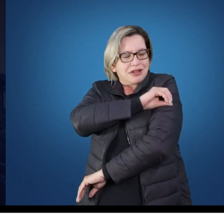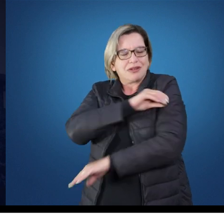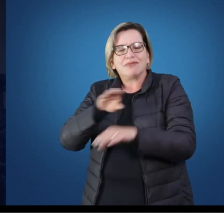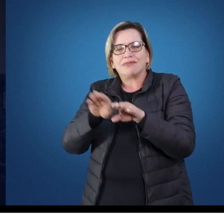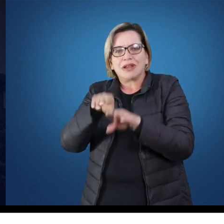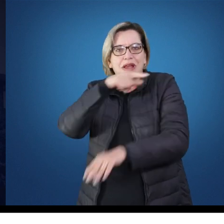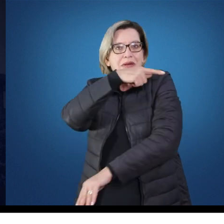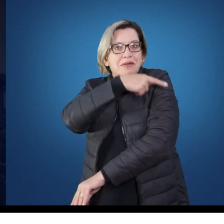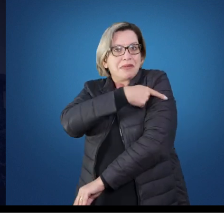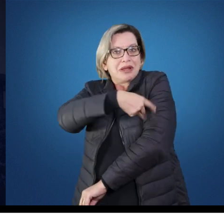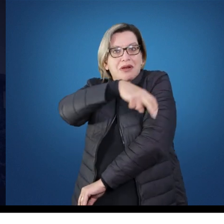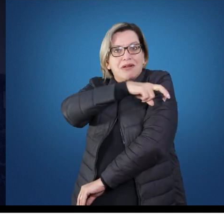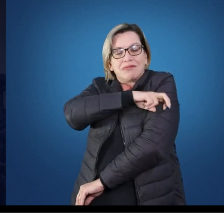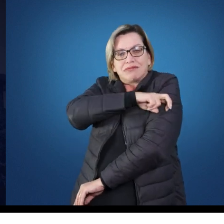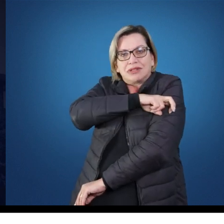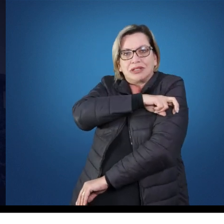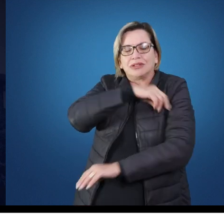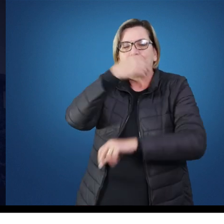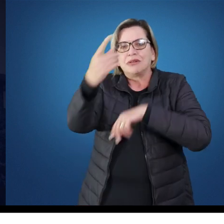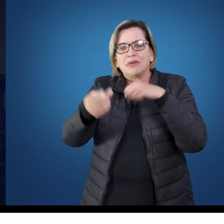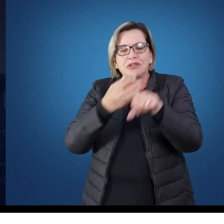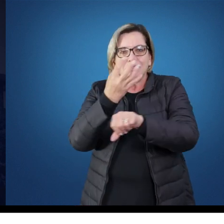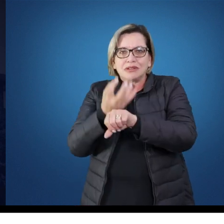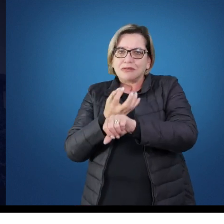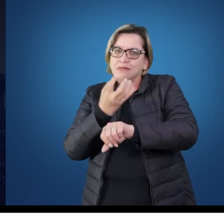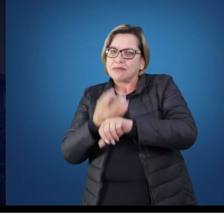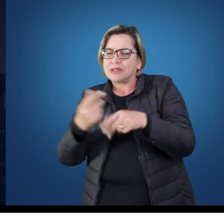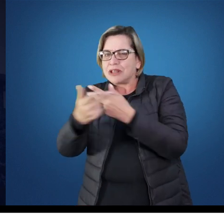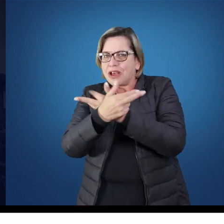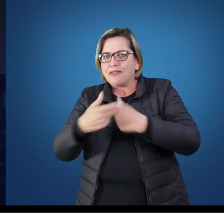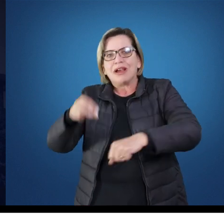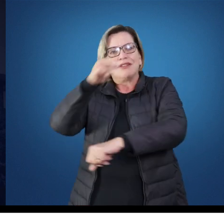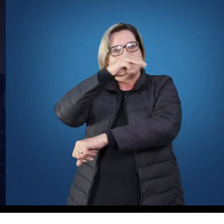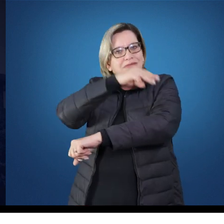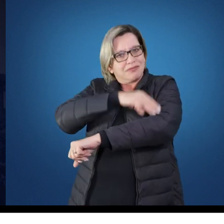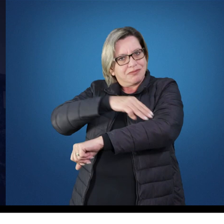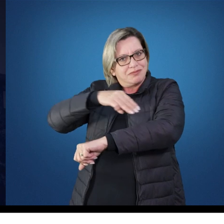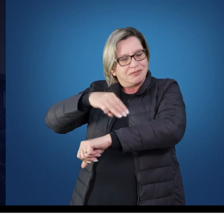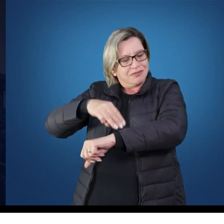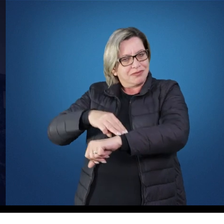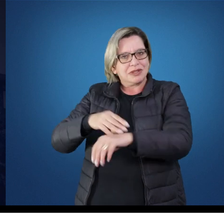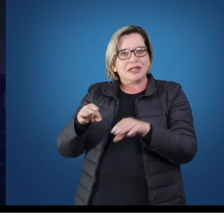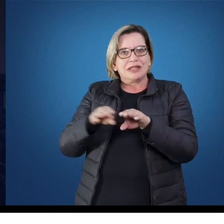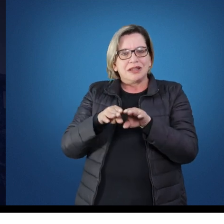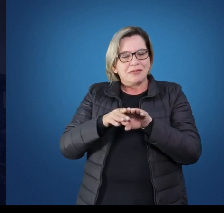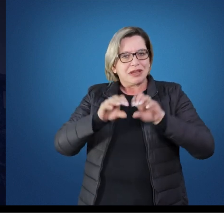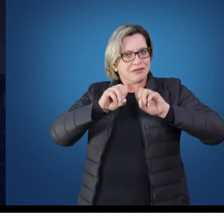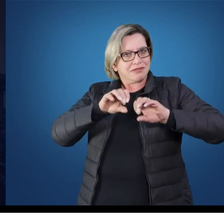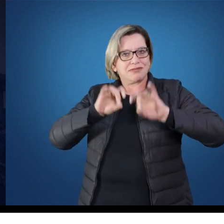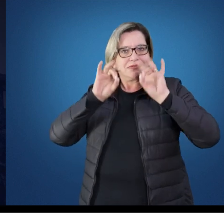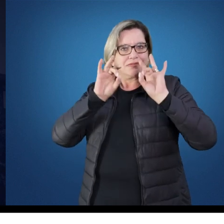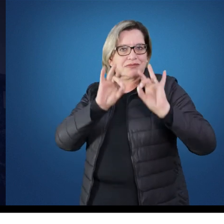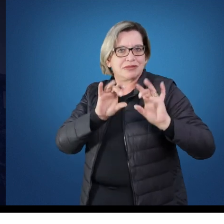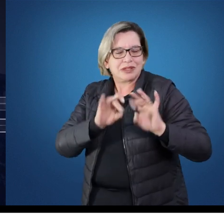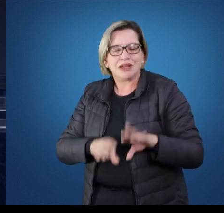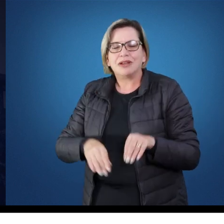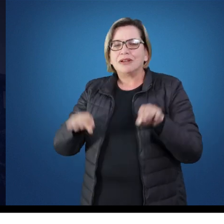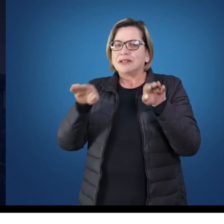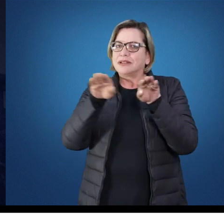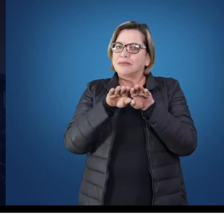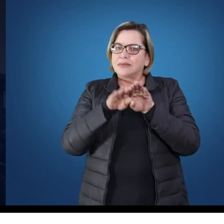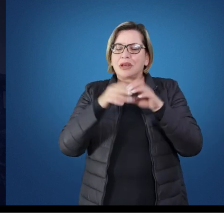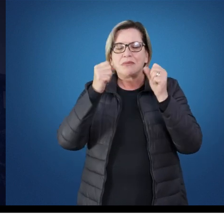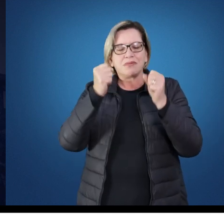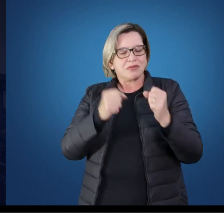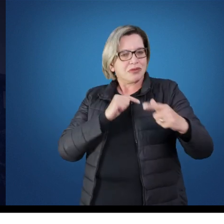anos iniciais no ensino fundamental, disciplinas pedagógicas de cursos de formação em nível médio e educação especial. Também